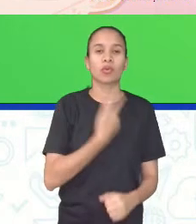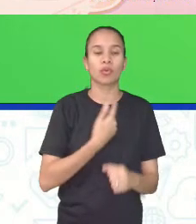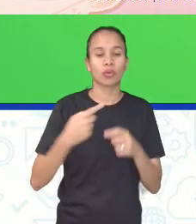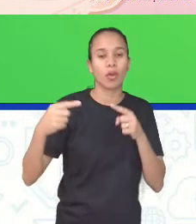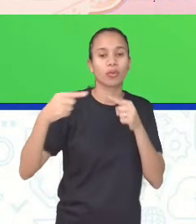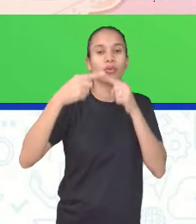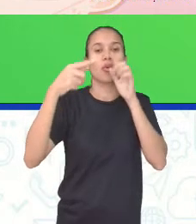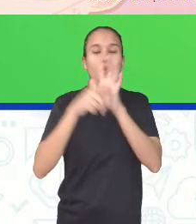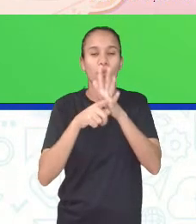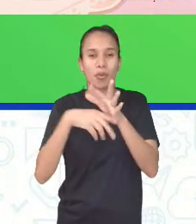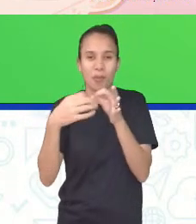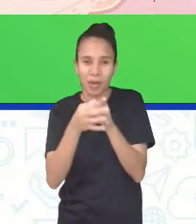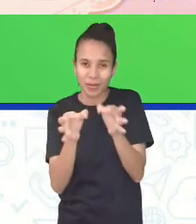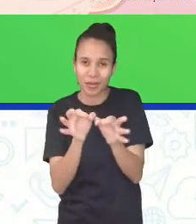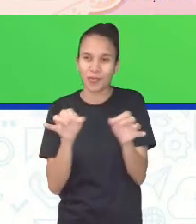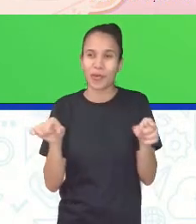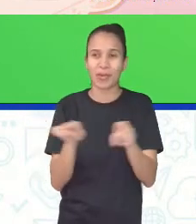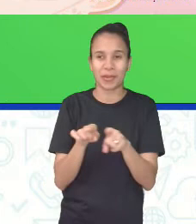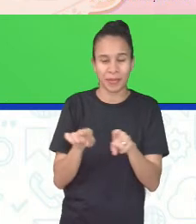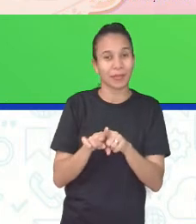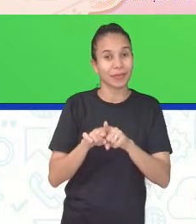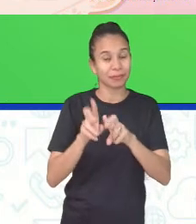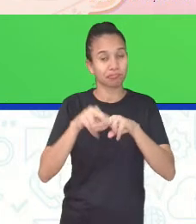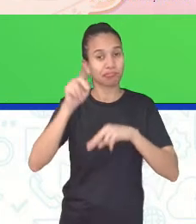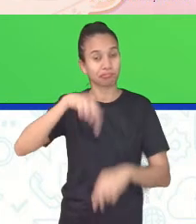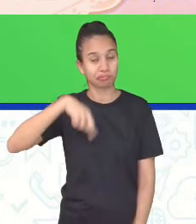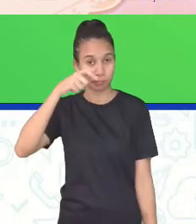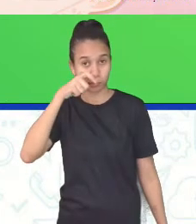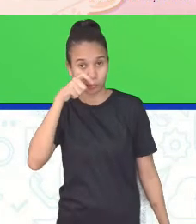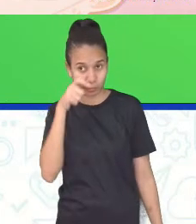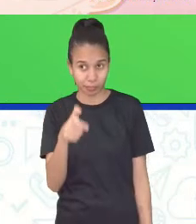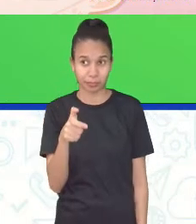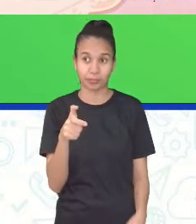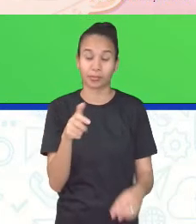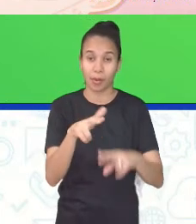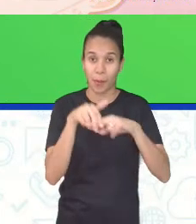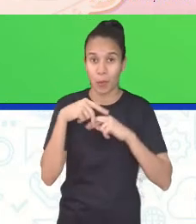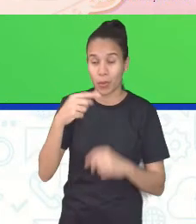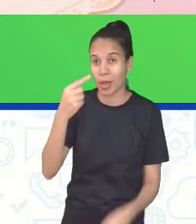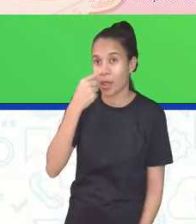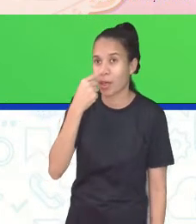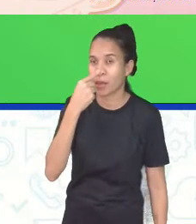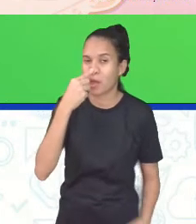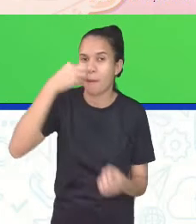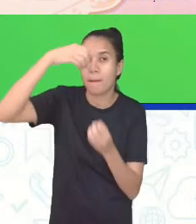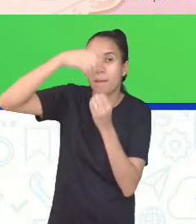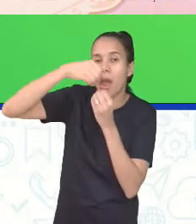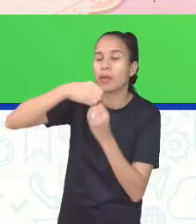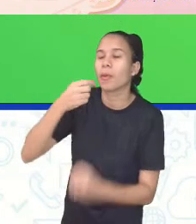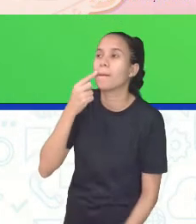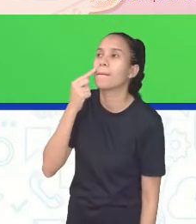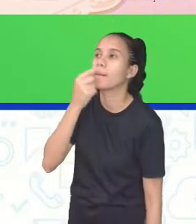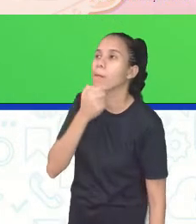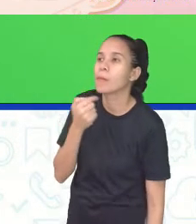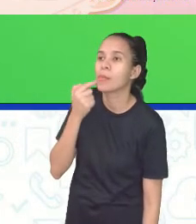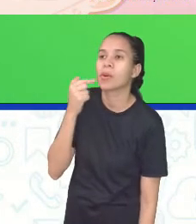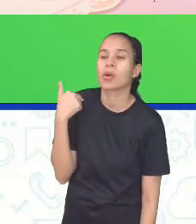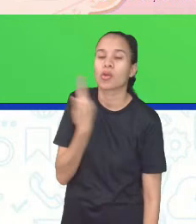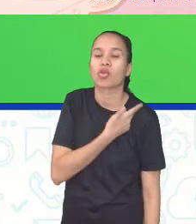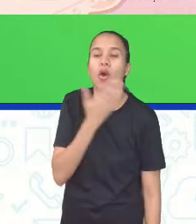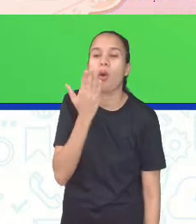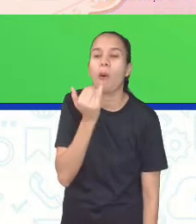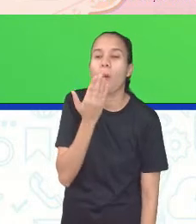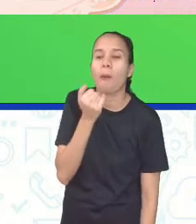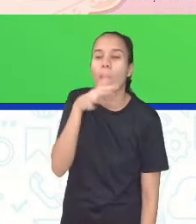as células olfatórias. Então, vejam que interessante. Por isso que o nariz está bem pertinho da boca. Para na hora que a gente comer,